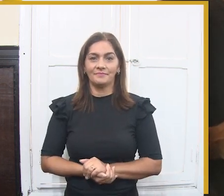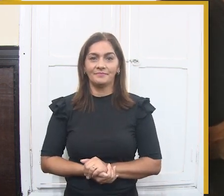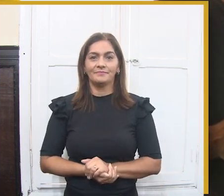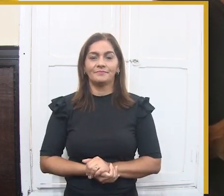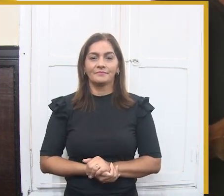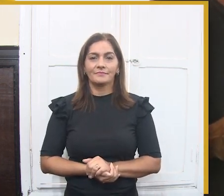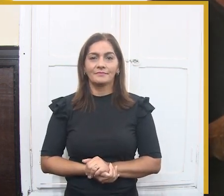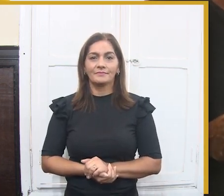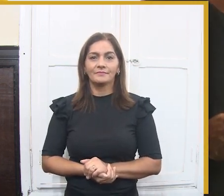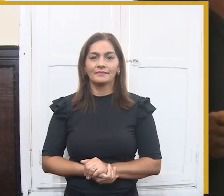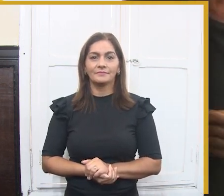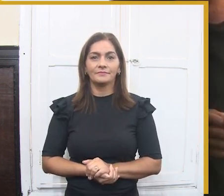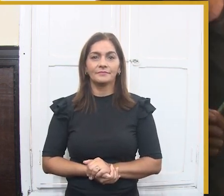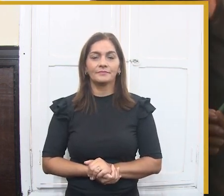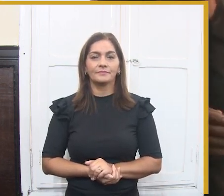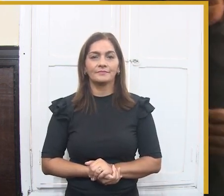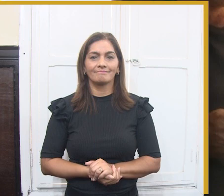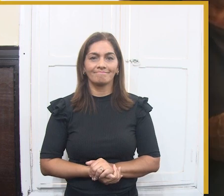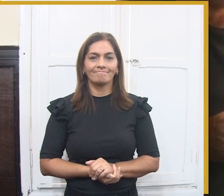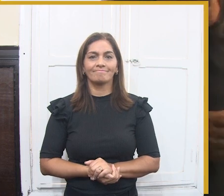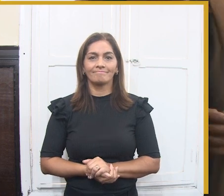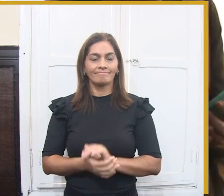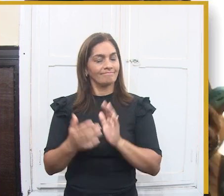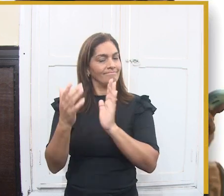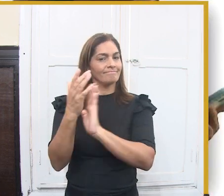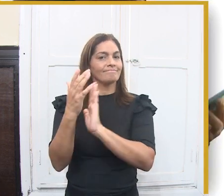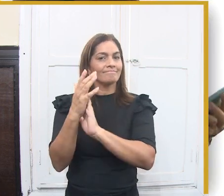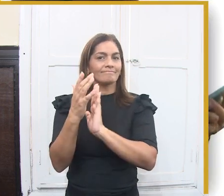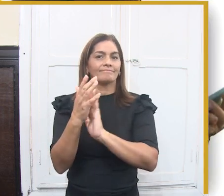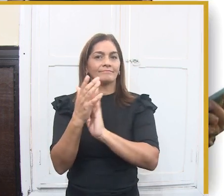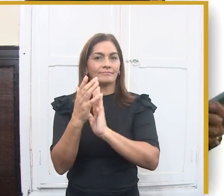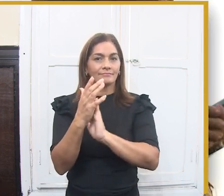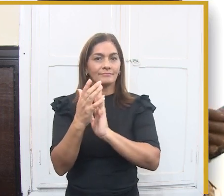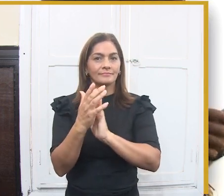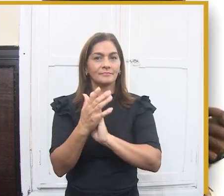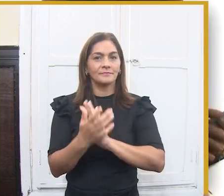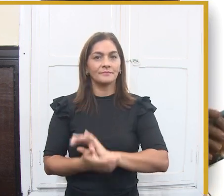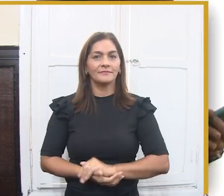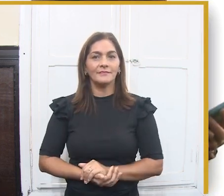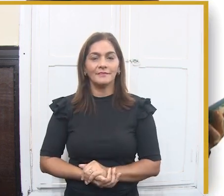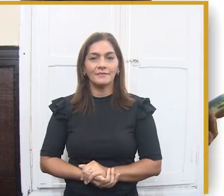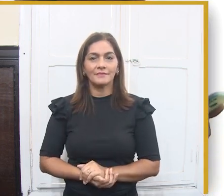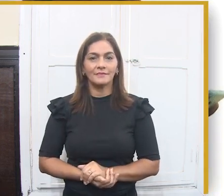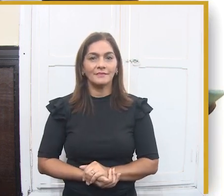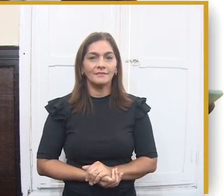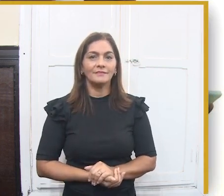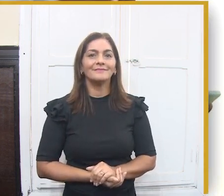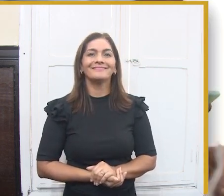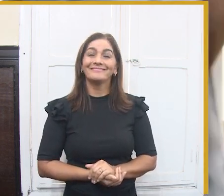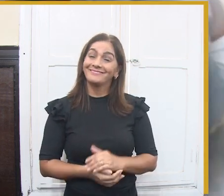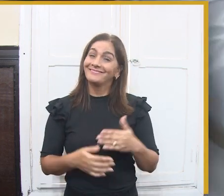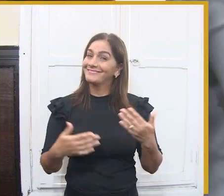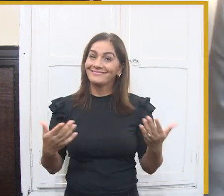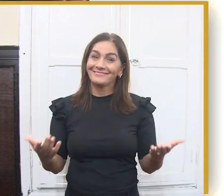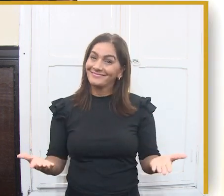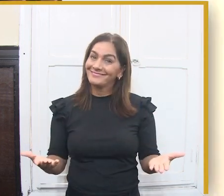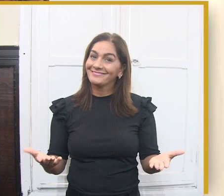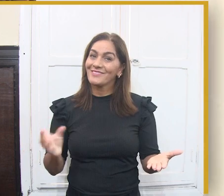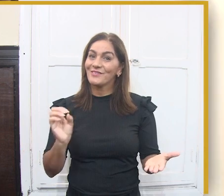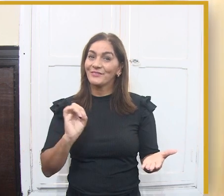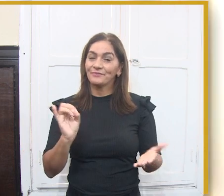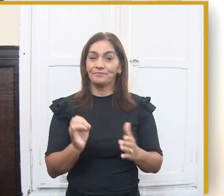maior São João do Mundo, 40 anos. Senhoras e senhores, prefeito de Campina Grande, Bruno Cuiar Lima.